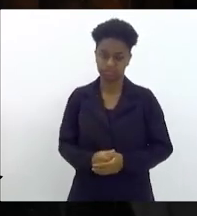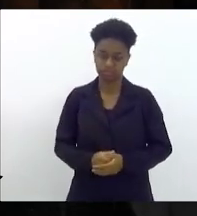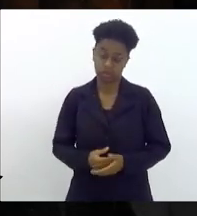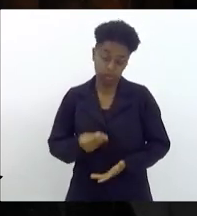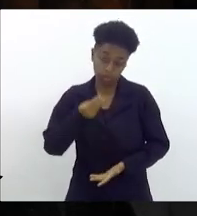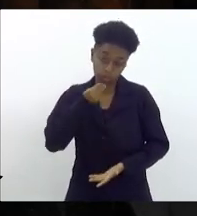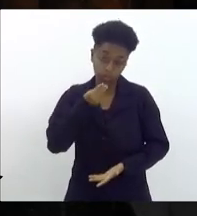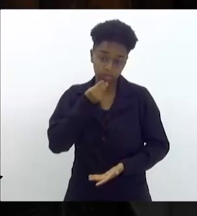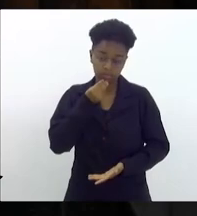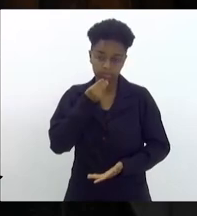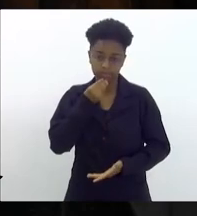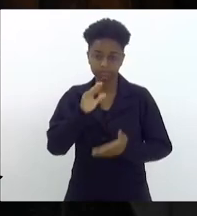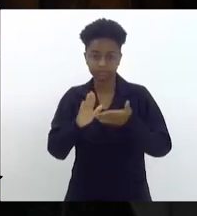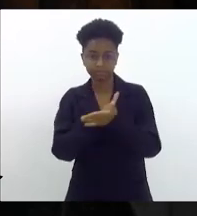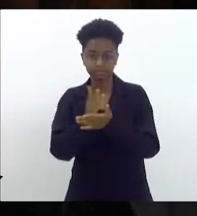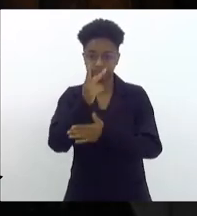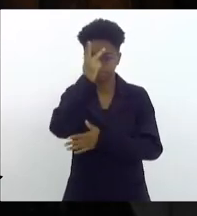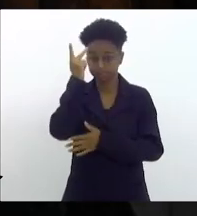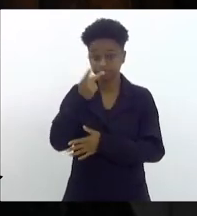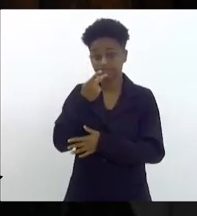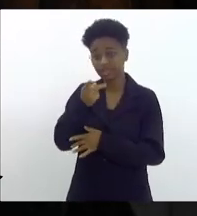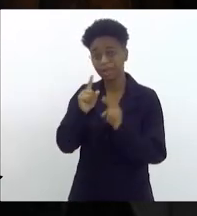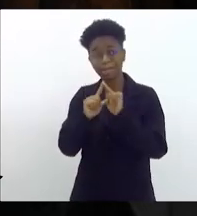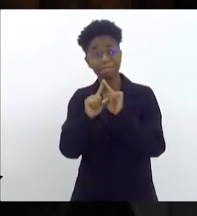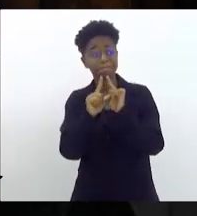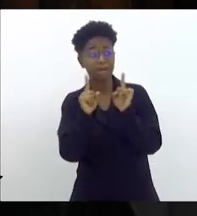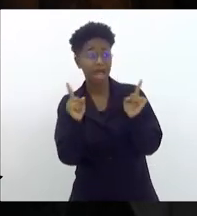é claro que alguns dirão assim, mas